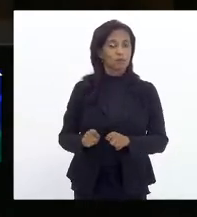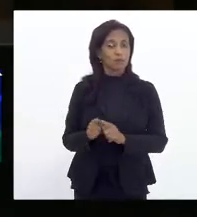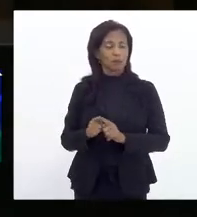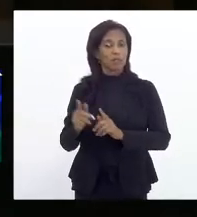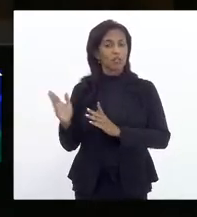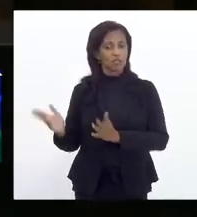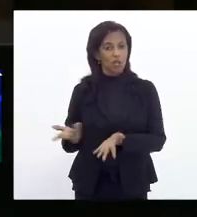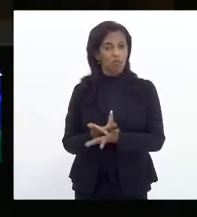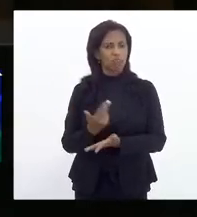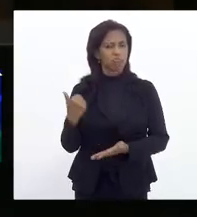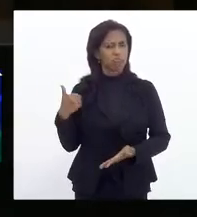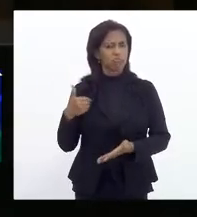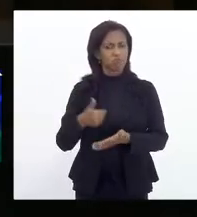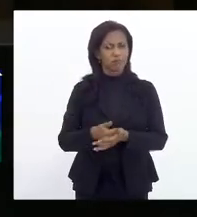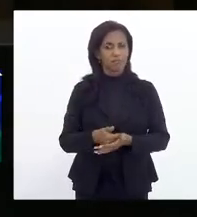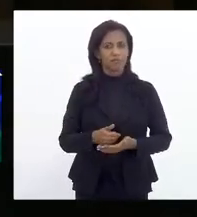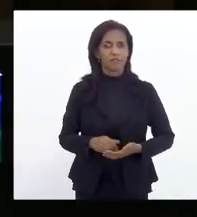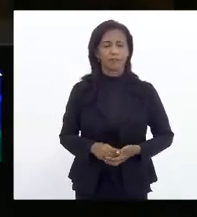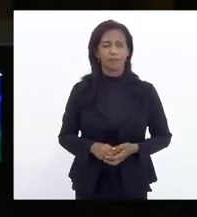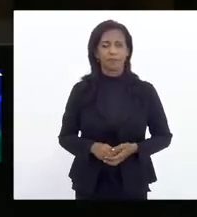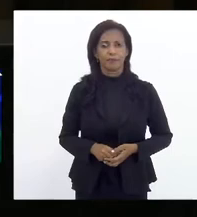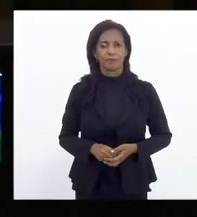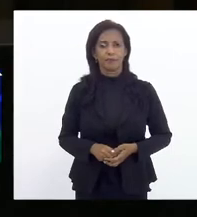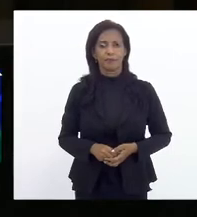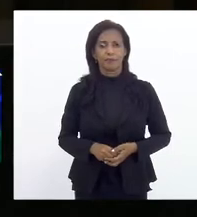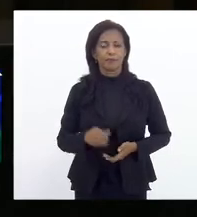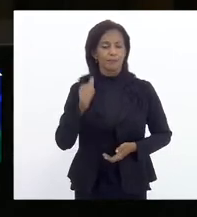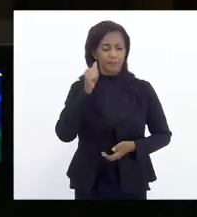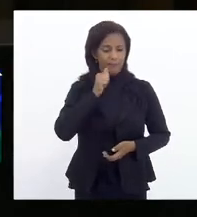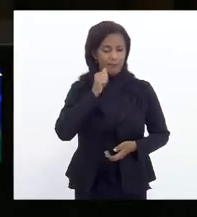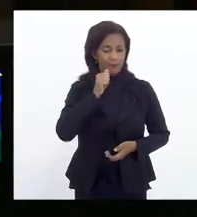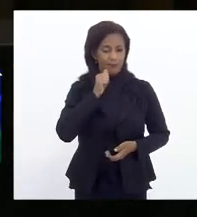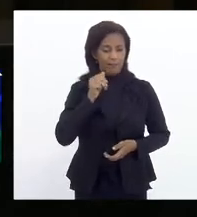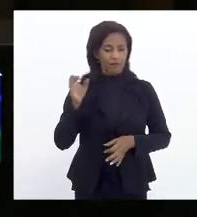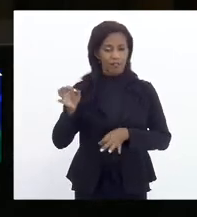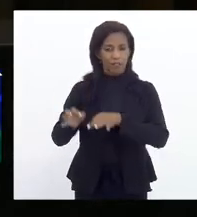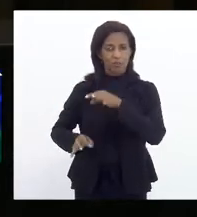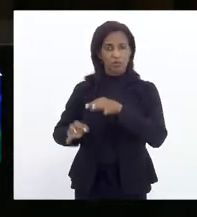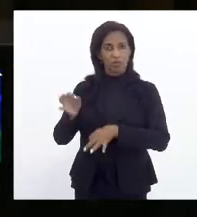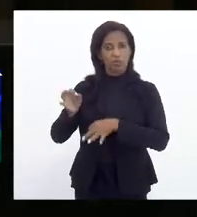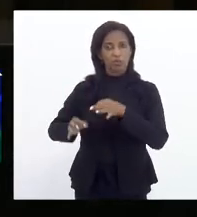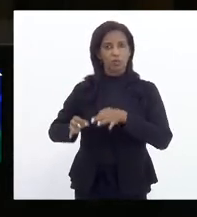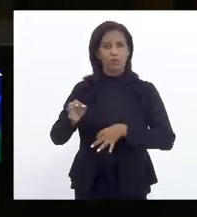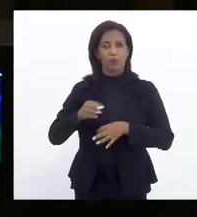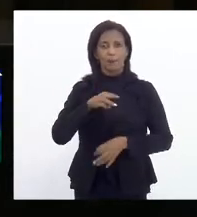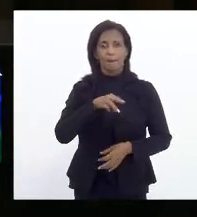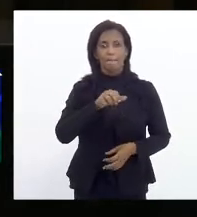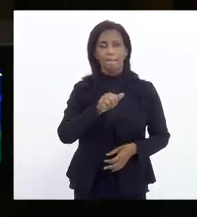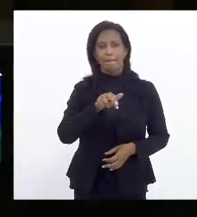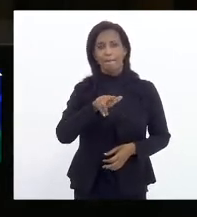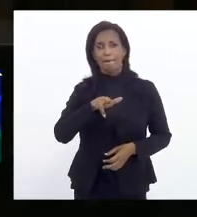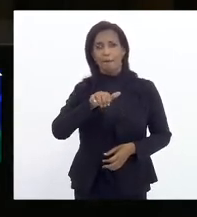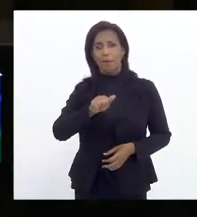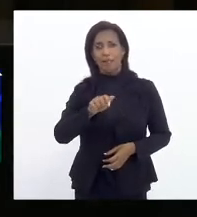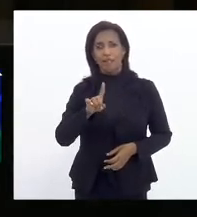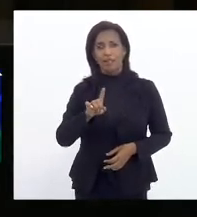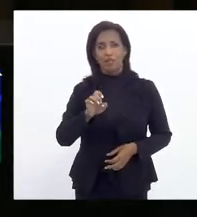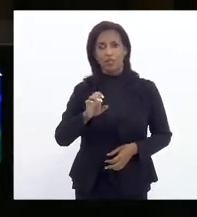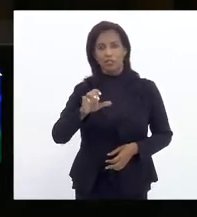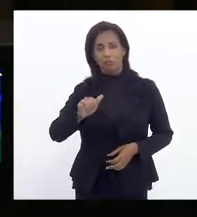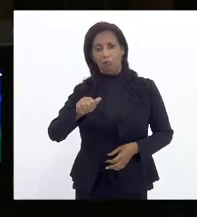tomada recentemente pela desembargadora Marília de Castro Neves,